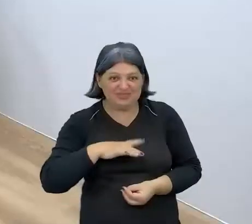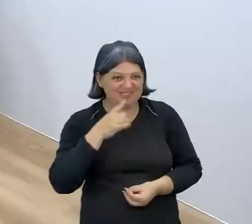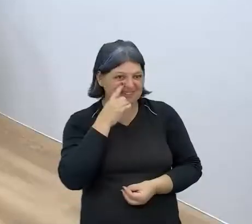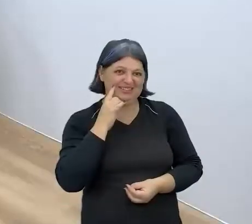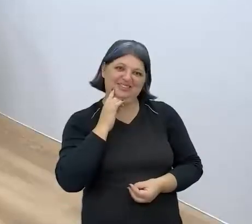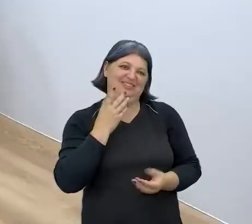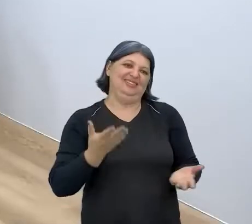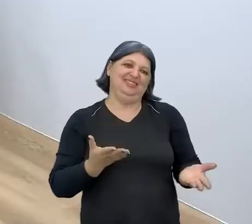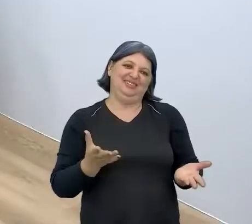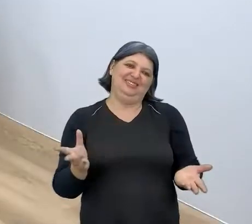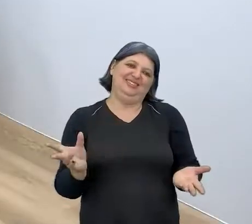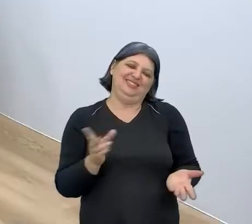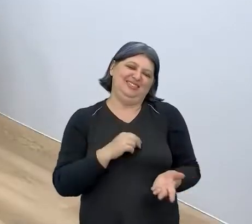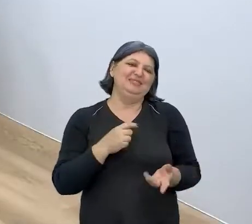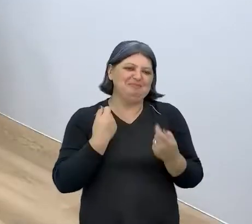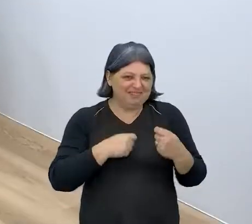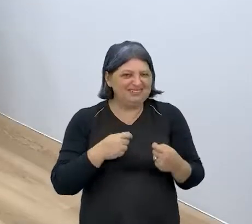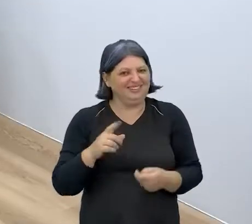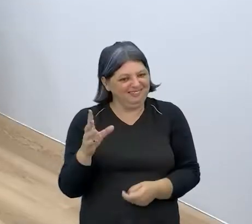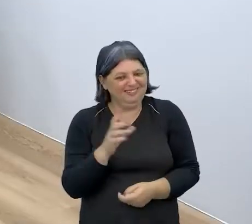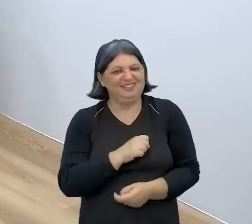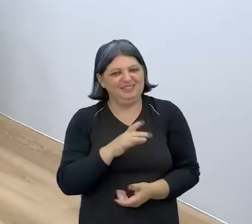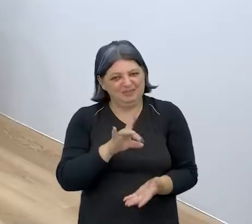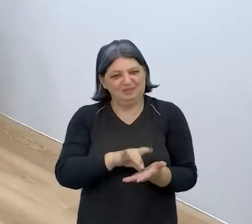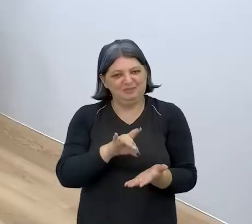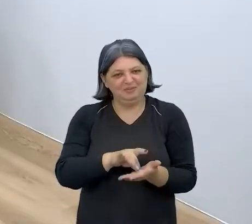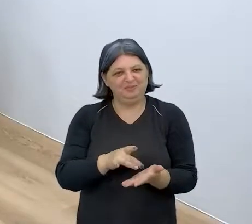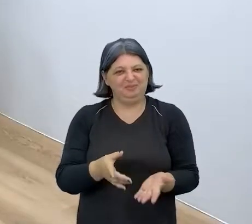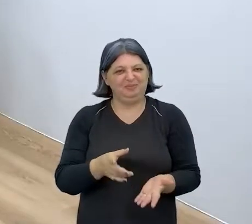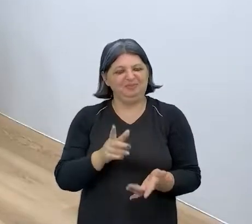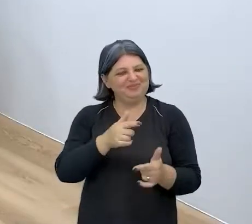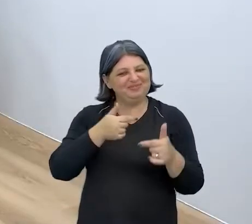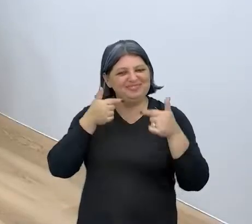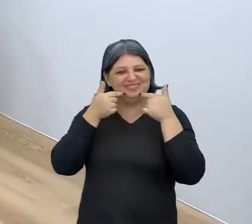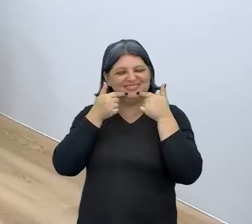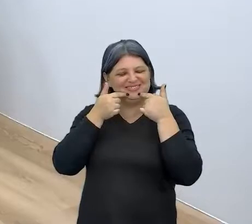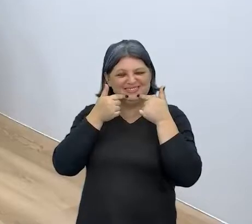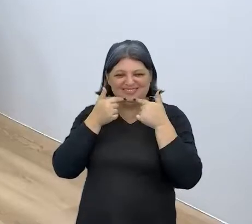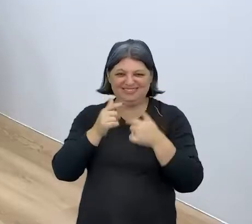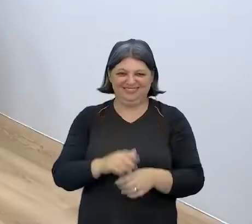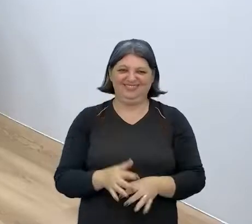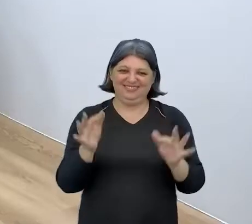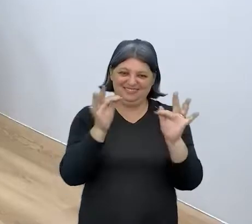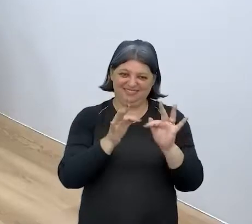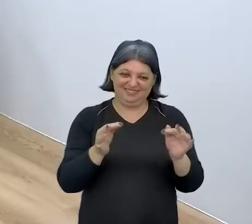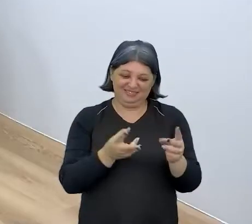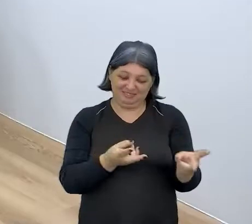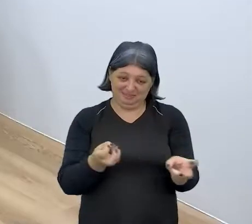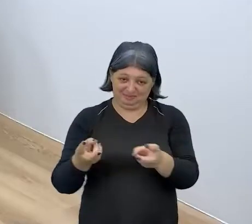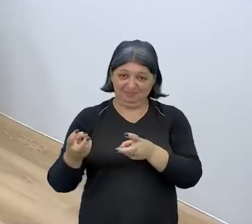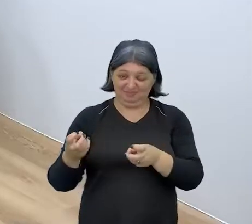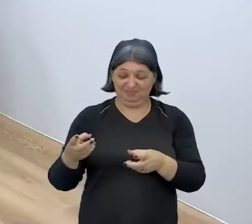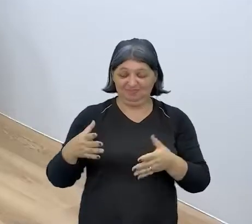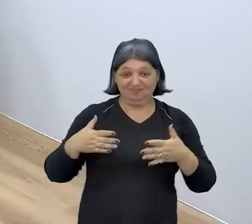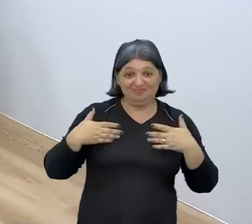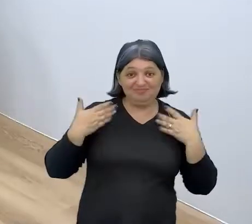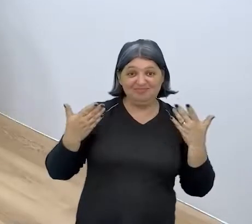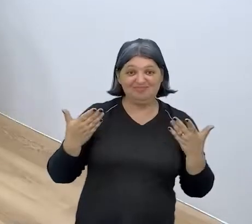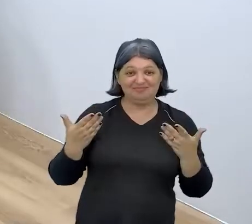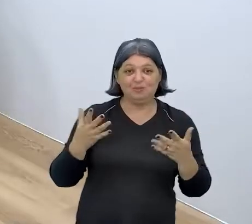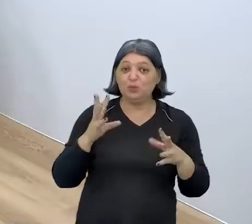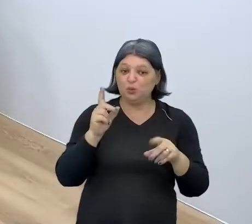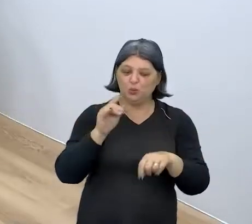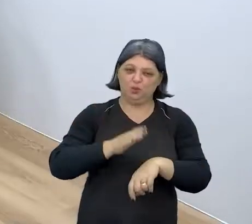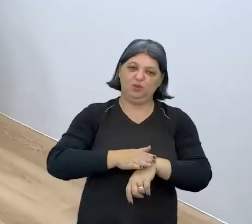nessa vida. Ah, que fofo você! Obrigada! verdade, porque você sempre fala sorrindo, você tem uma disposição, a gente percebe que você tem uma disposição para aquilo que você